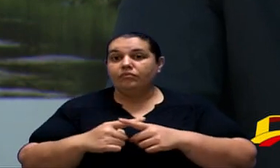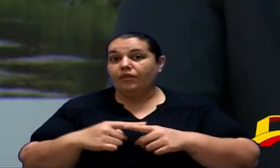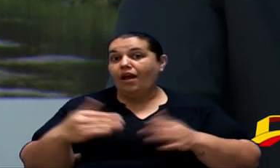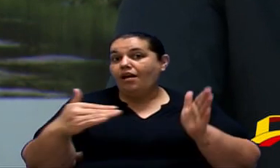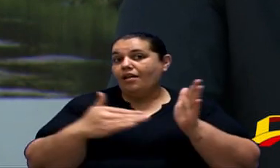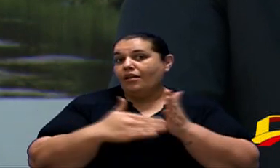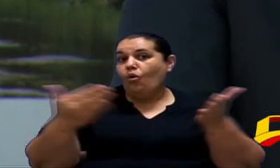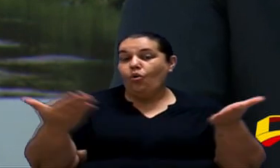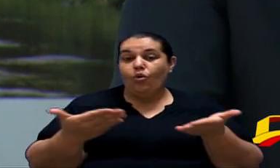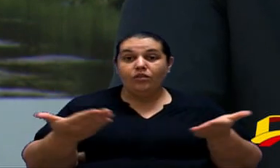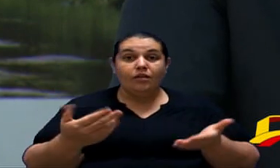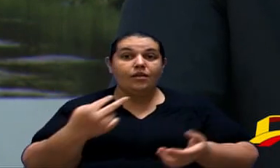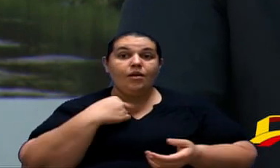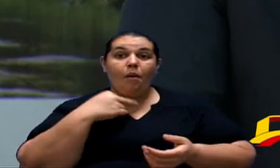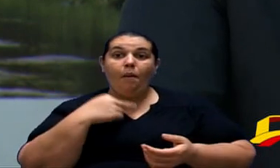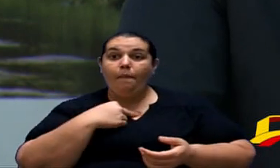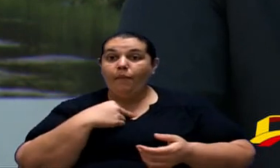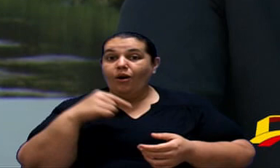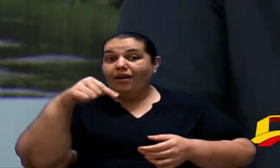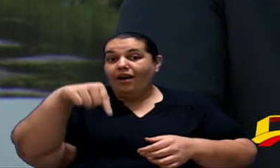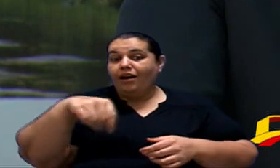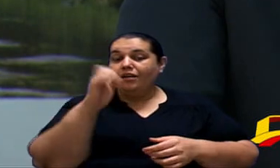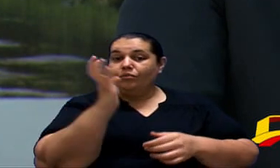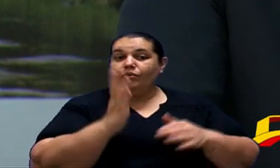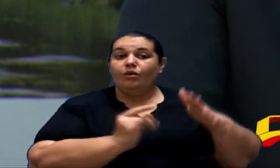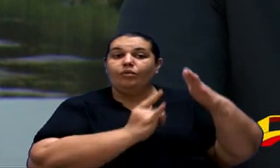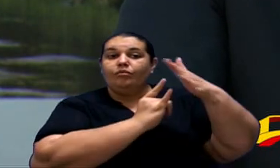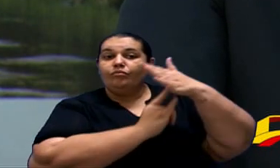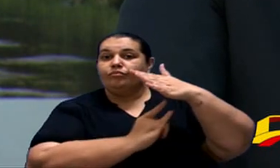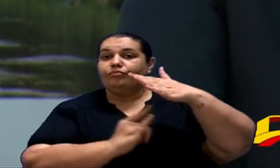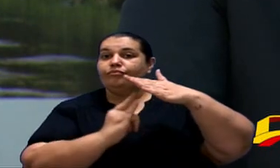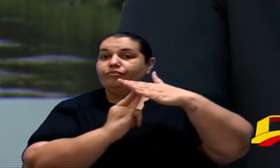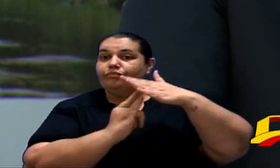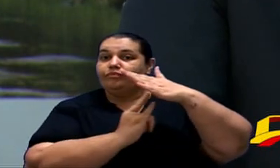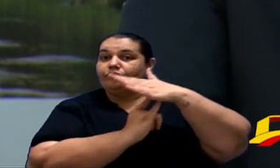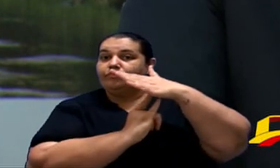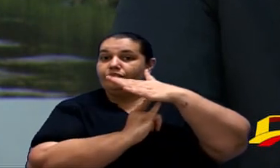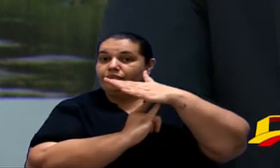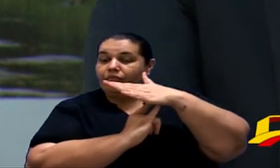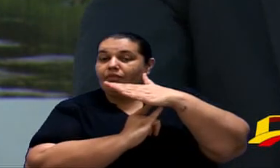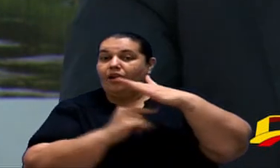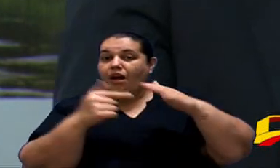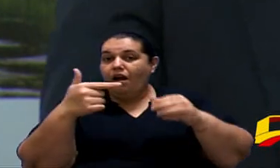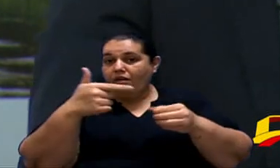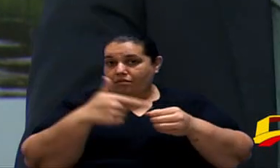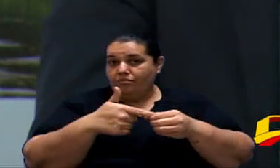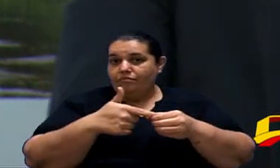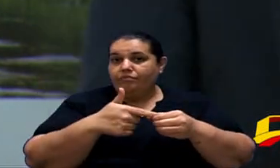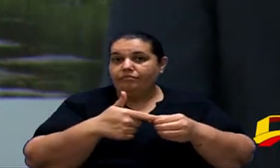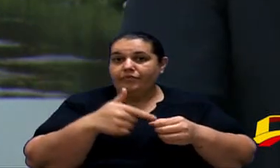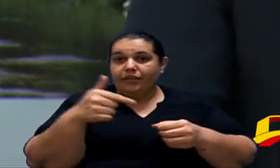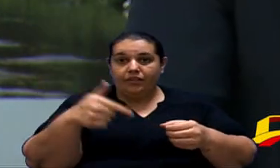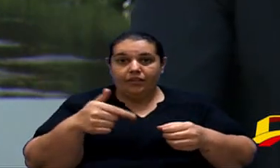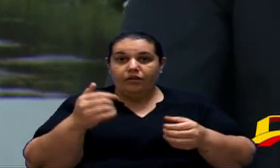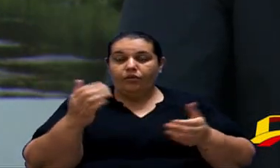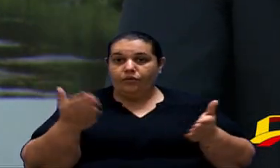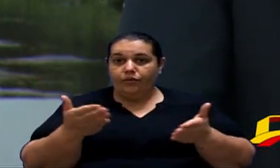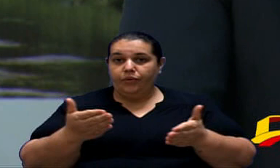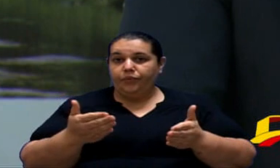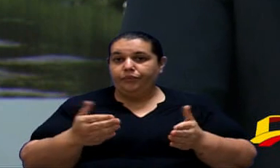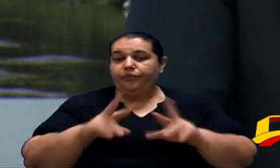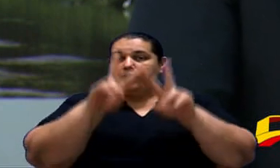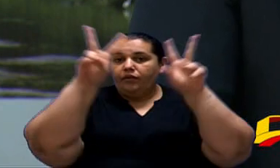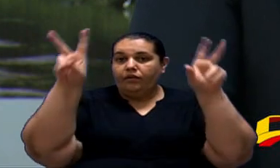até hoje não existe nenhum posto de combustível com esse sistema de abastecimento. Considerando o eu